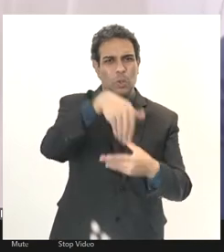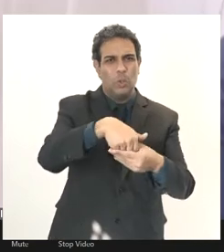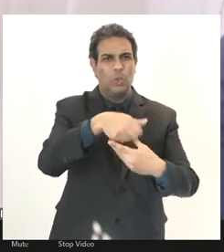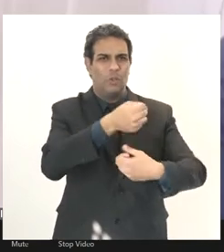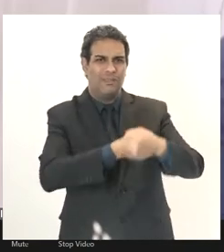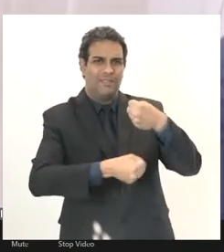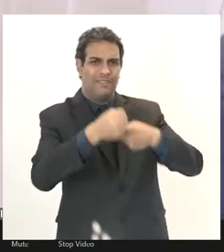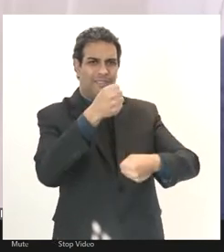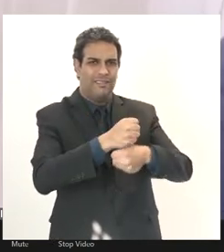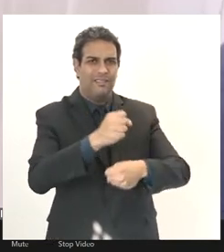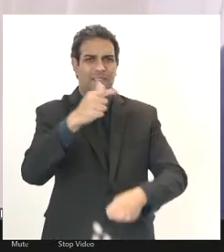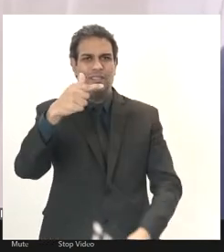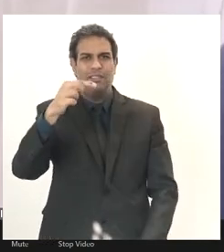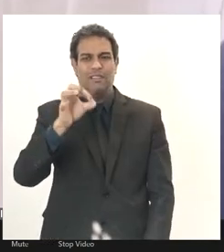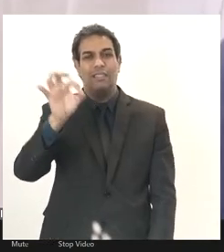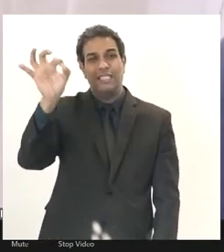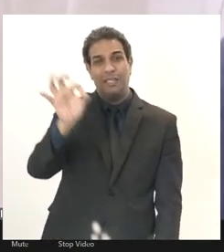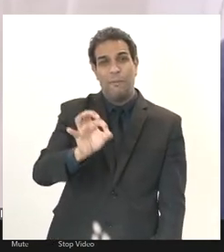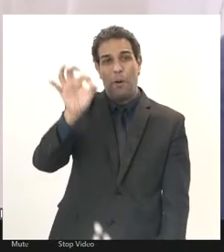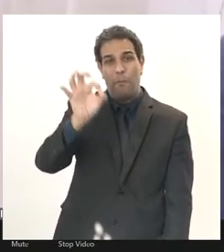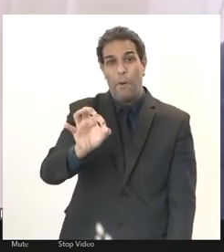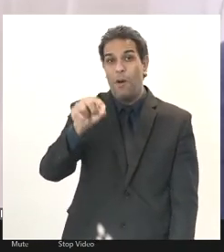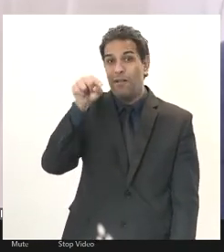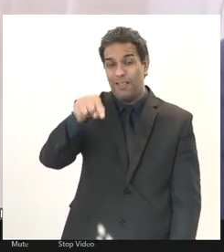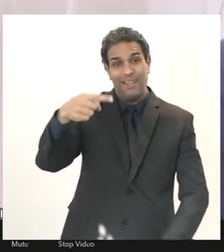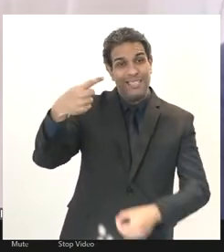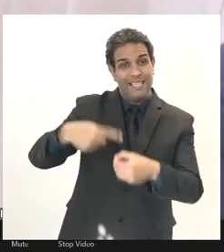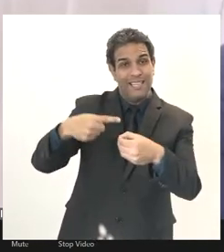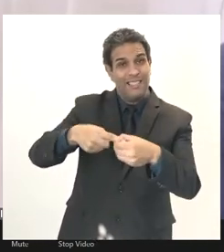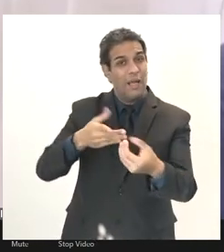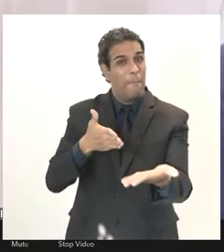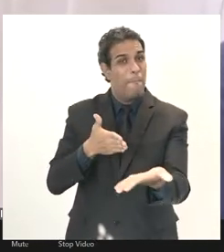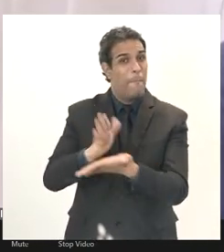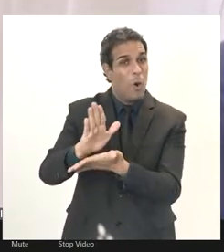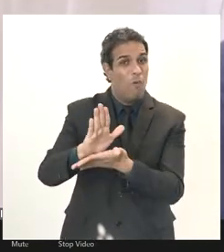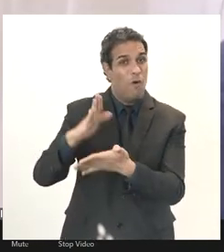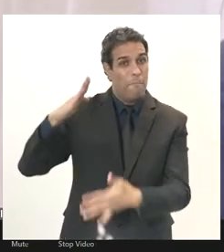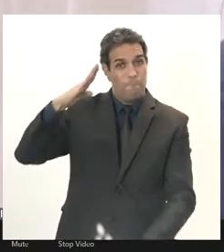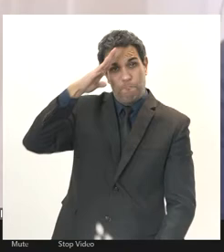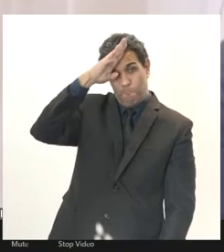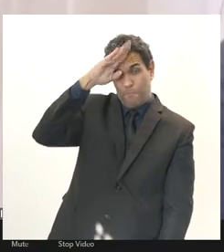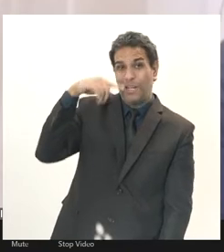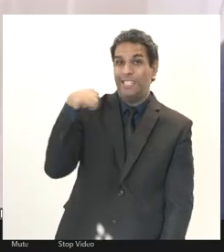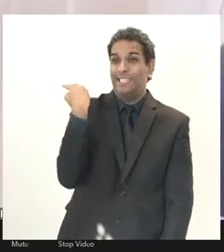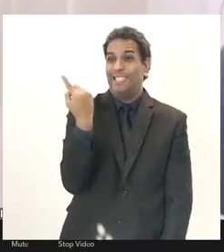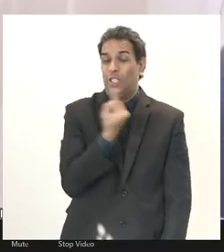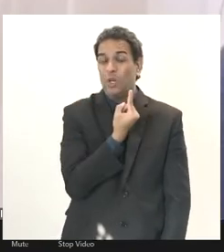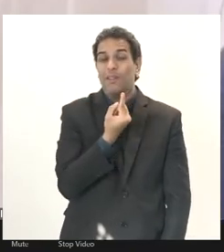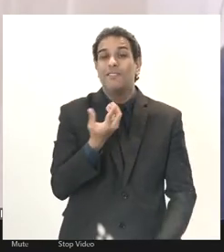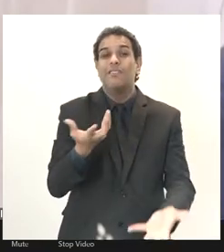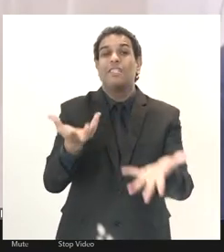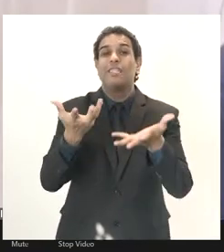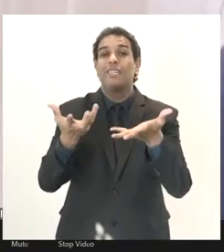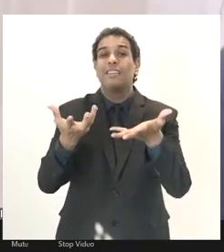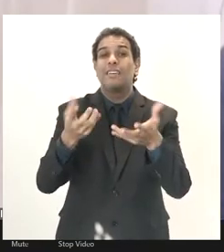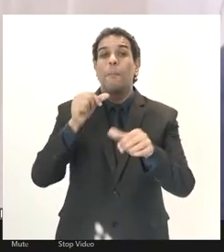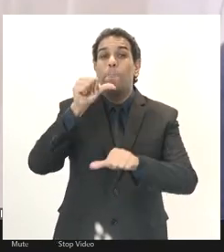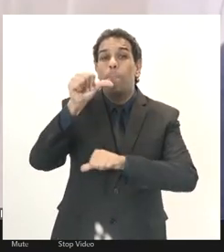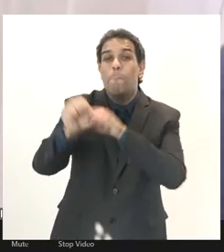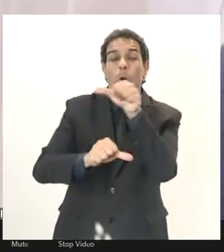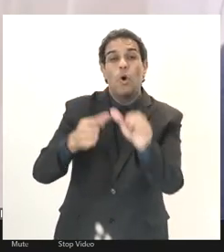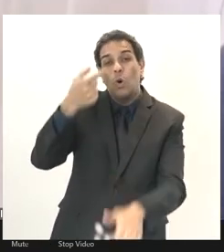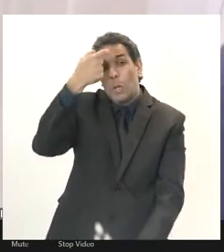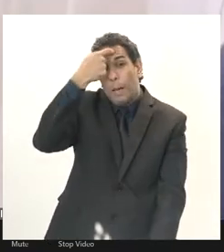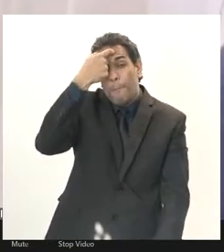70% da cidade aprovou e a gente está tentando desconstruir isso trazendo os